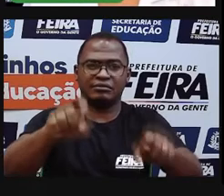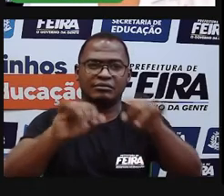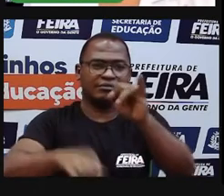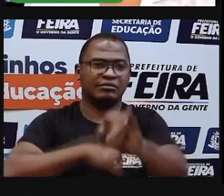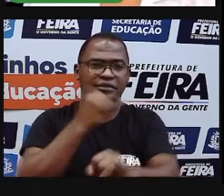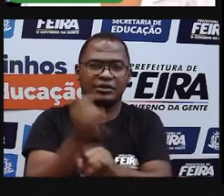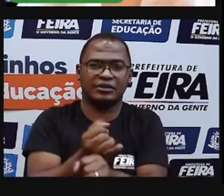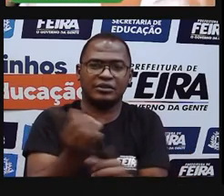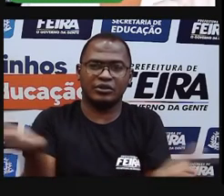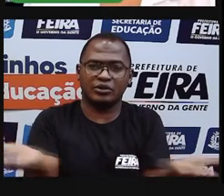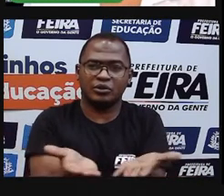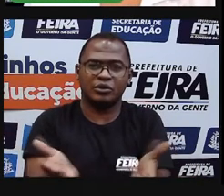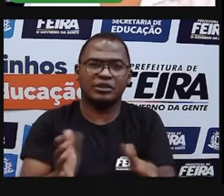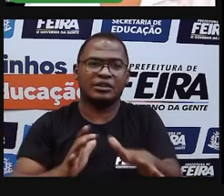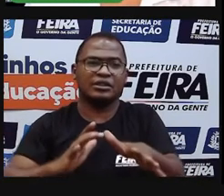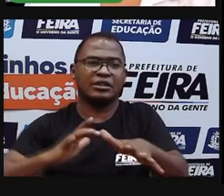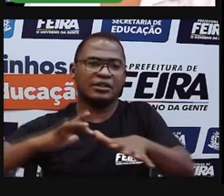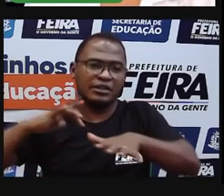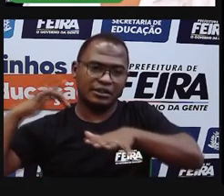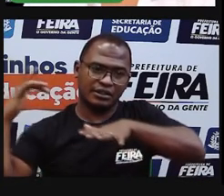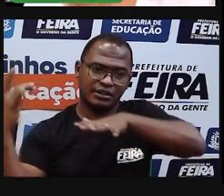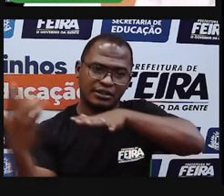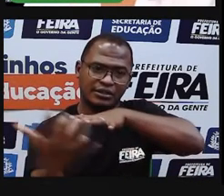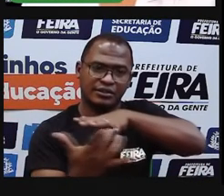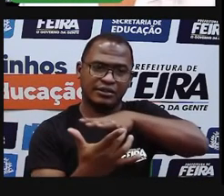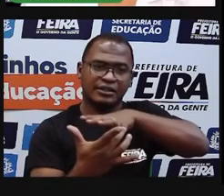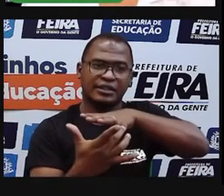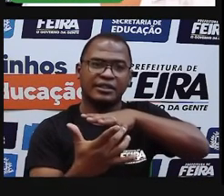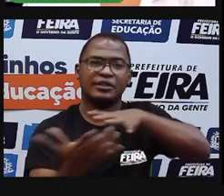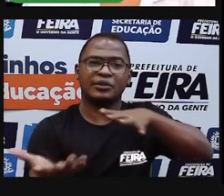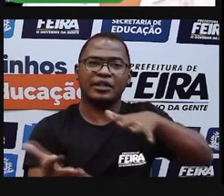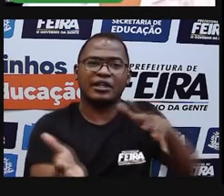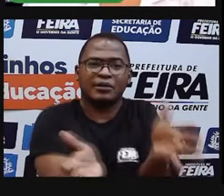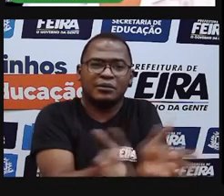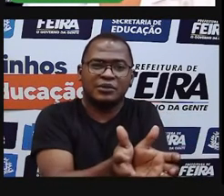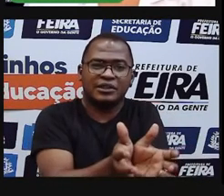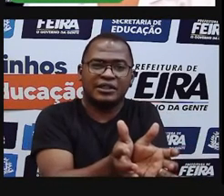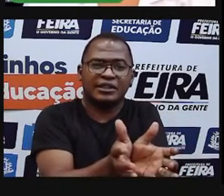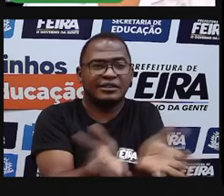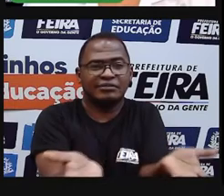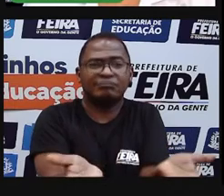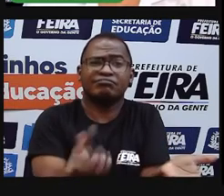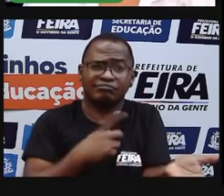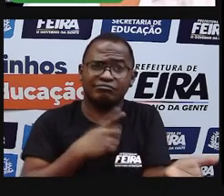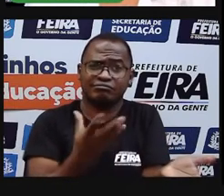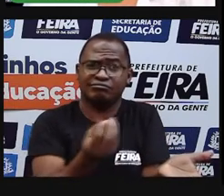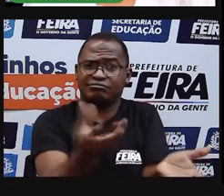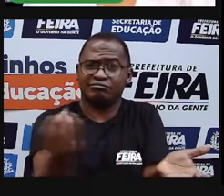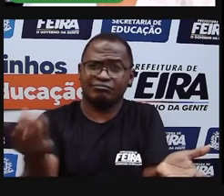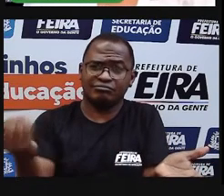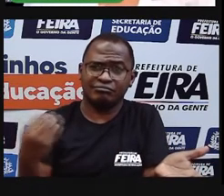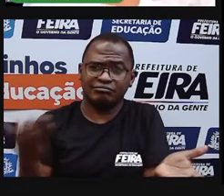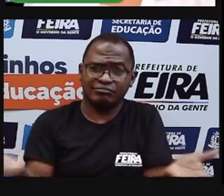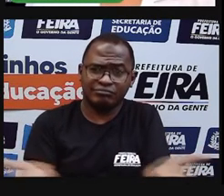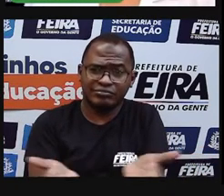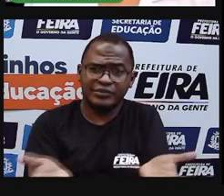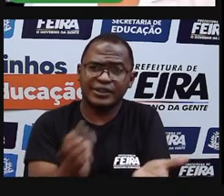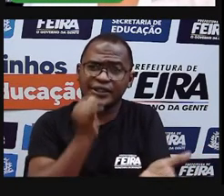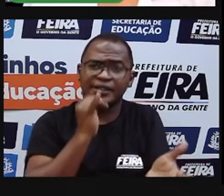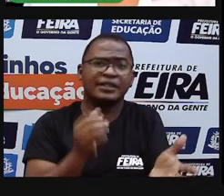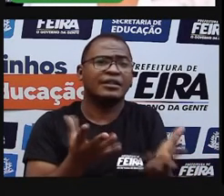tecnologia, né? Com as redes sociais tão fortes, a gente forma a comunidade. Claro que sim. Temos as